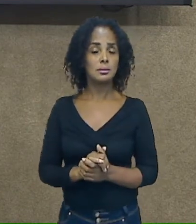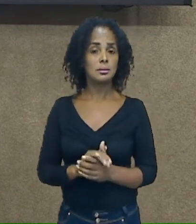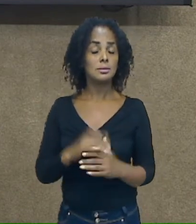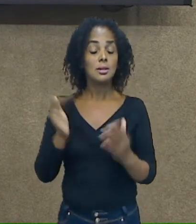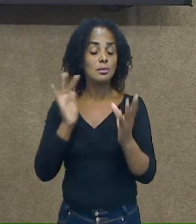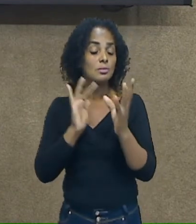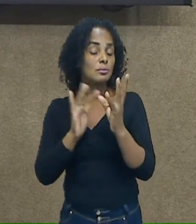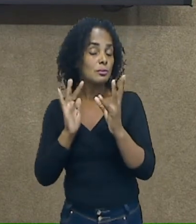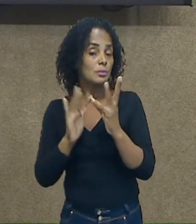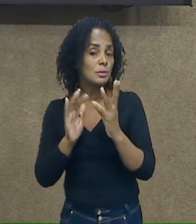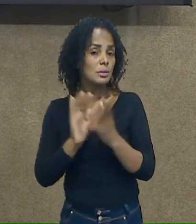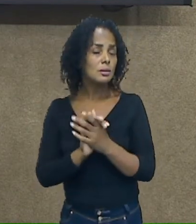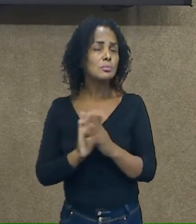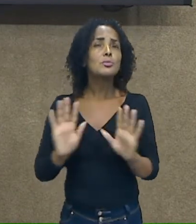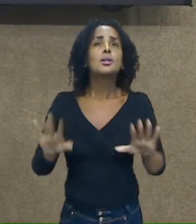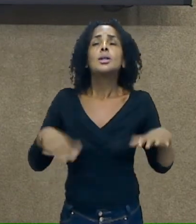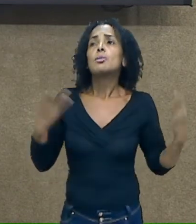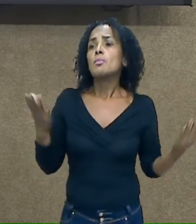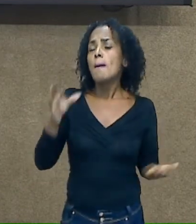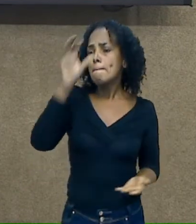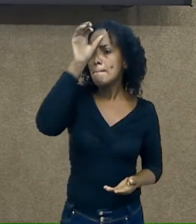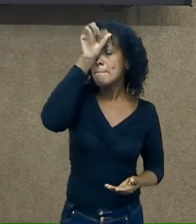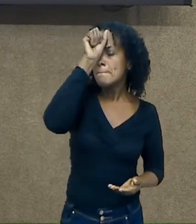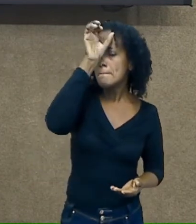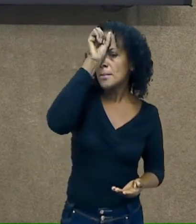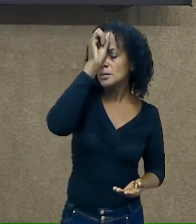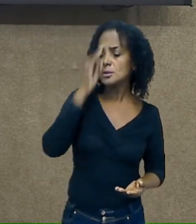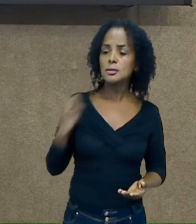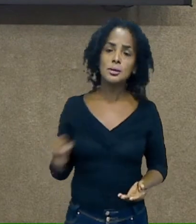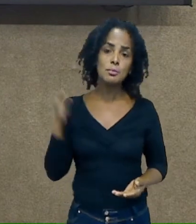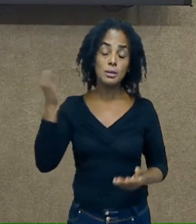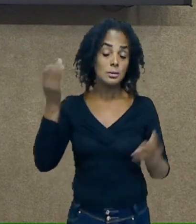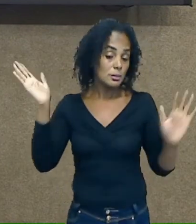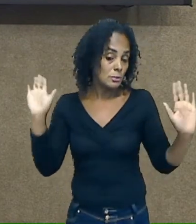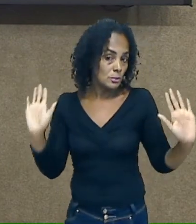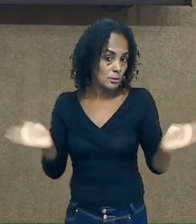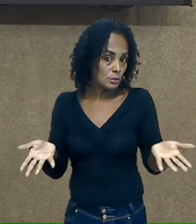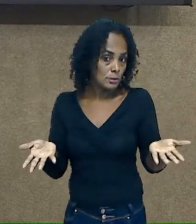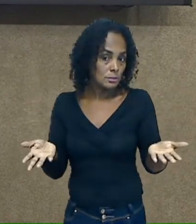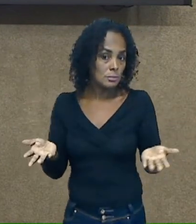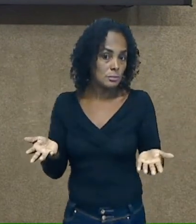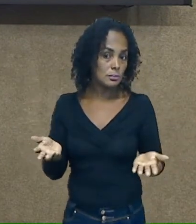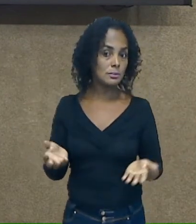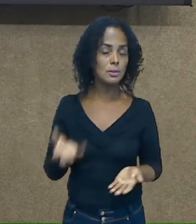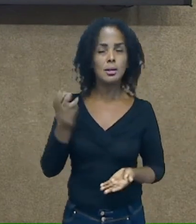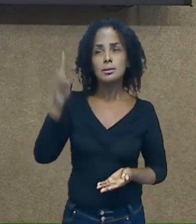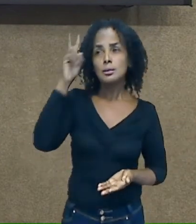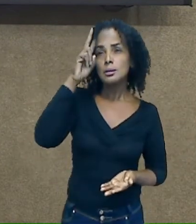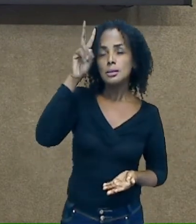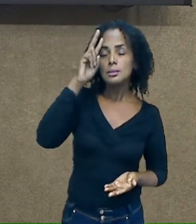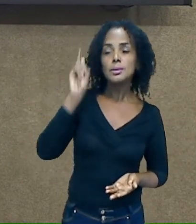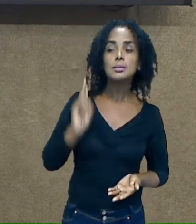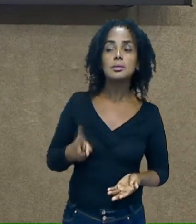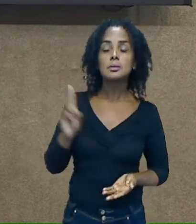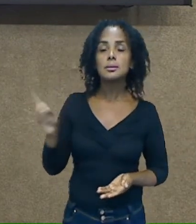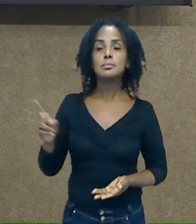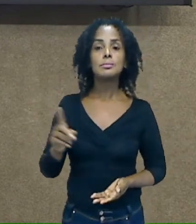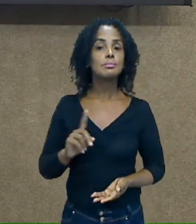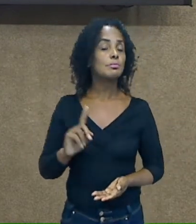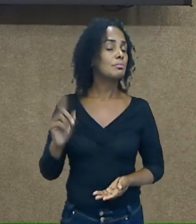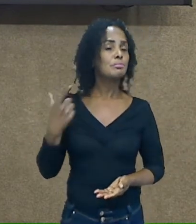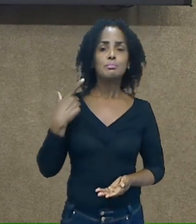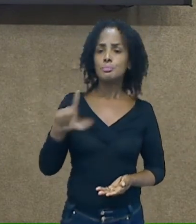importante aqui hoje que eu quero que vocês lembrem sempre. Não existe sílaba